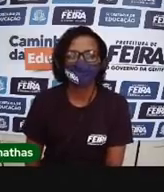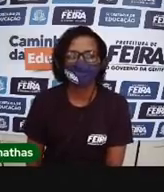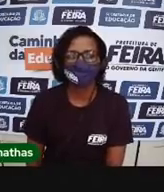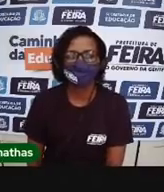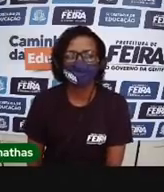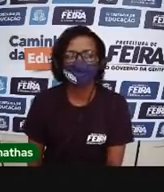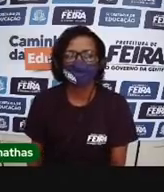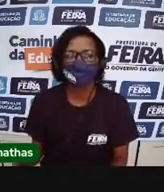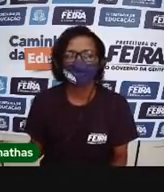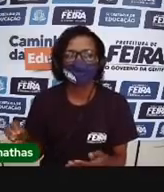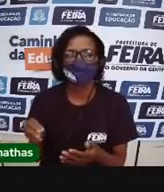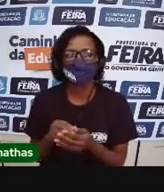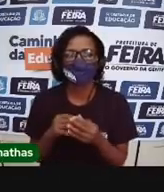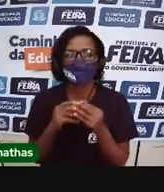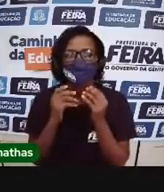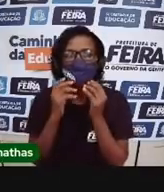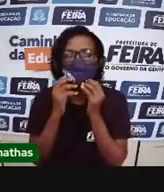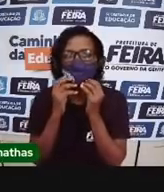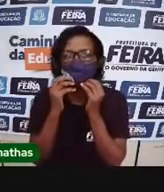Qual o seu nome, amor?